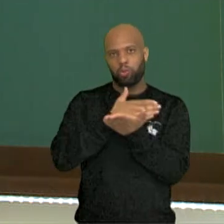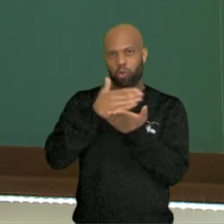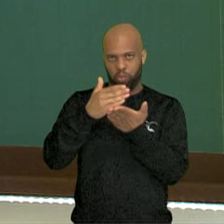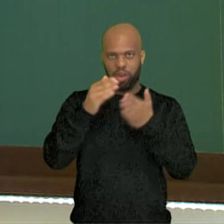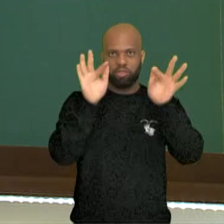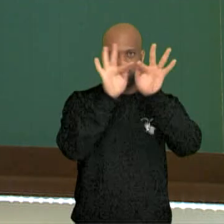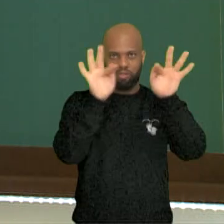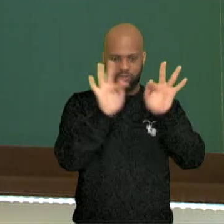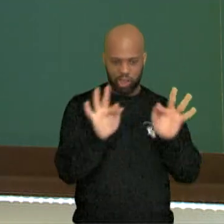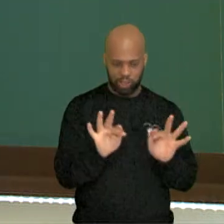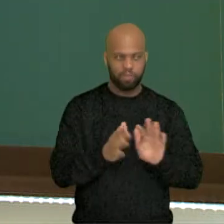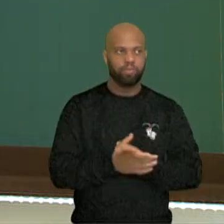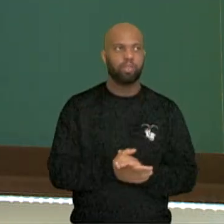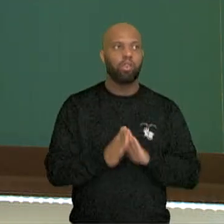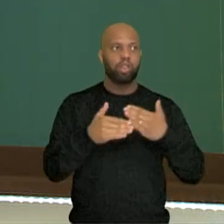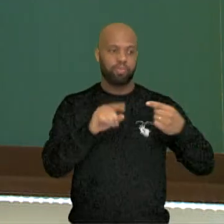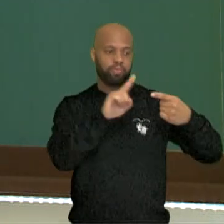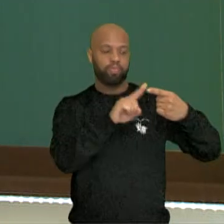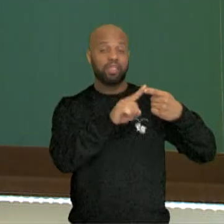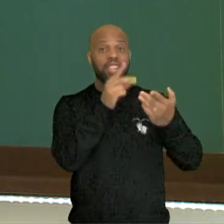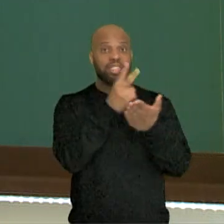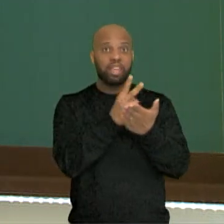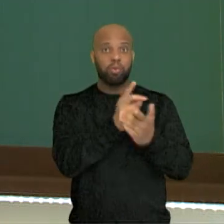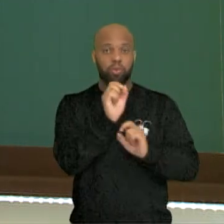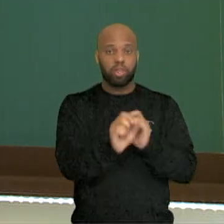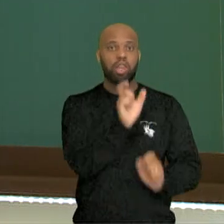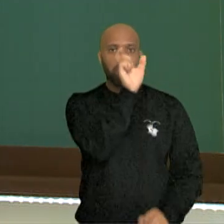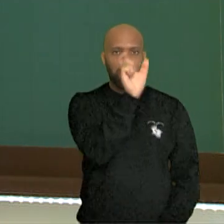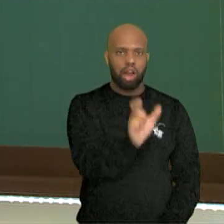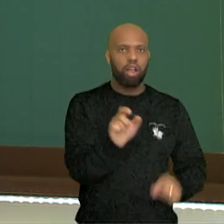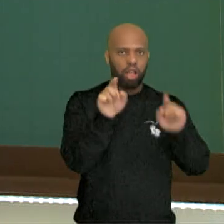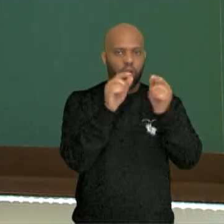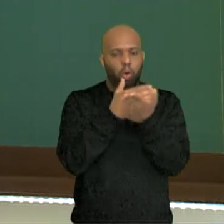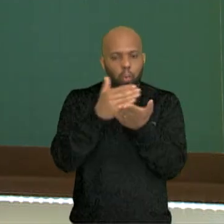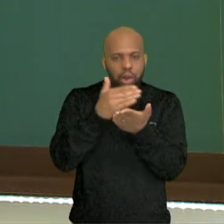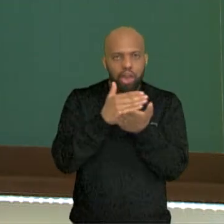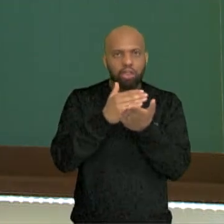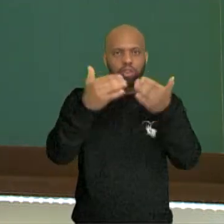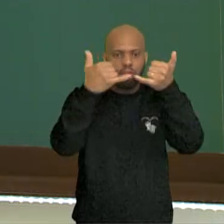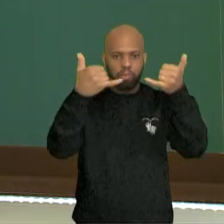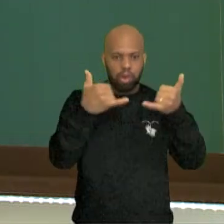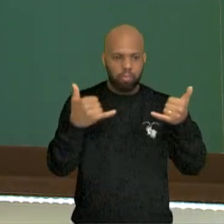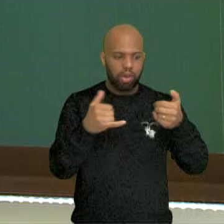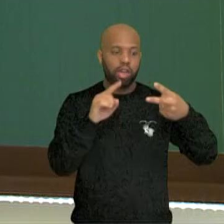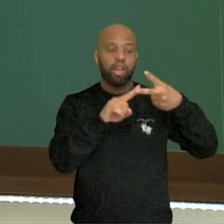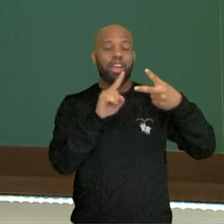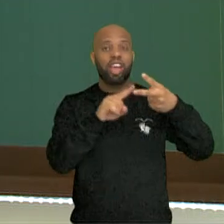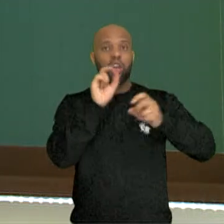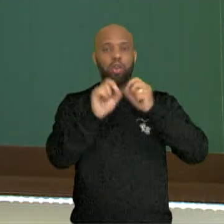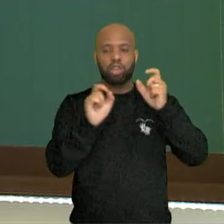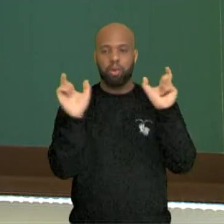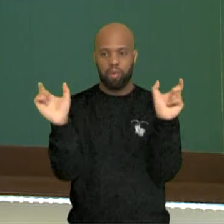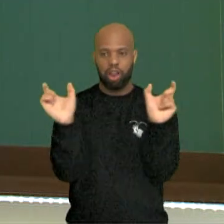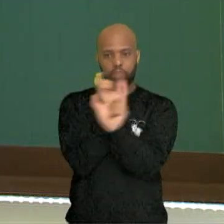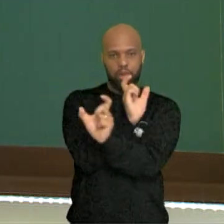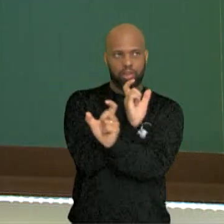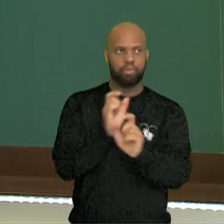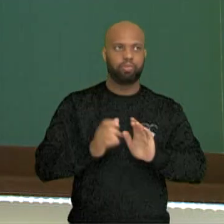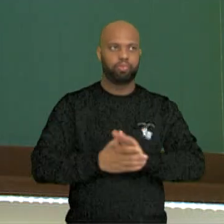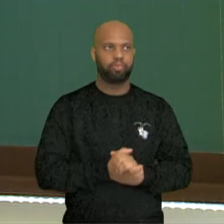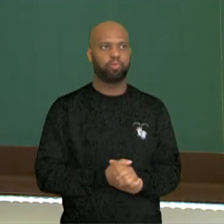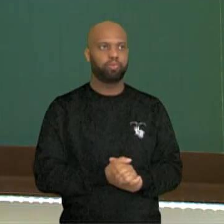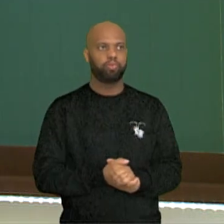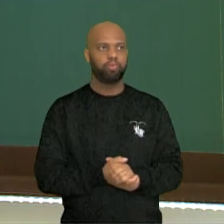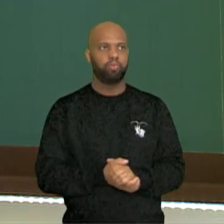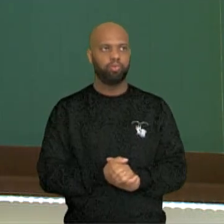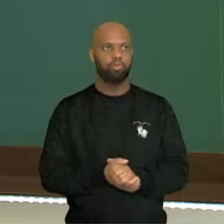certo? Então, anáfora, sempre a repetição no início do verso e antítese, ideias ou palavras opostas.